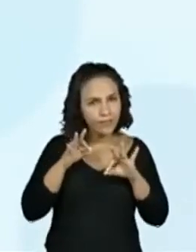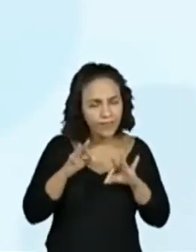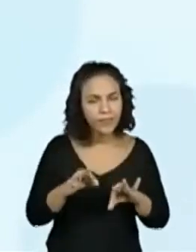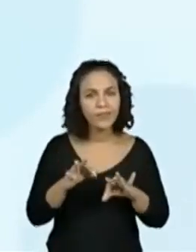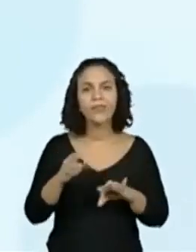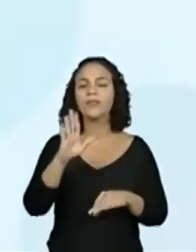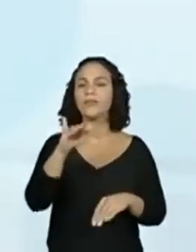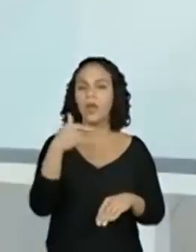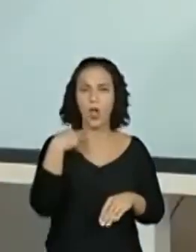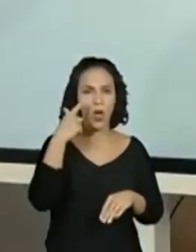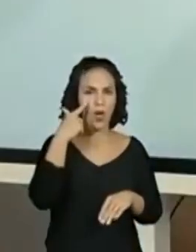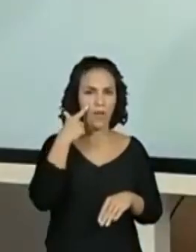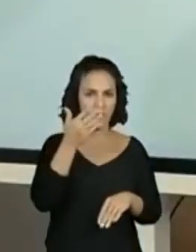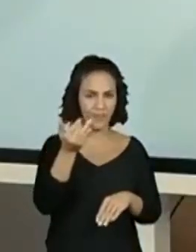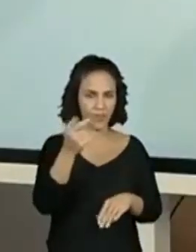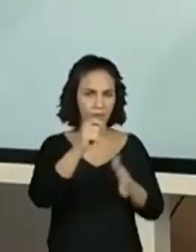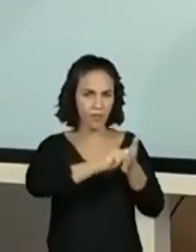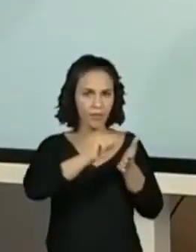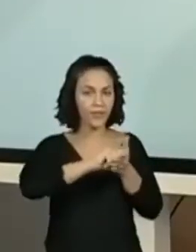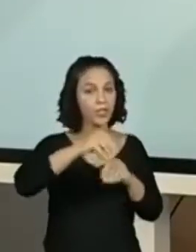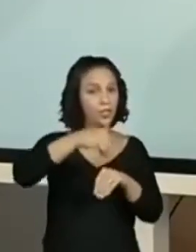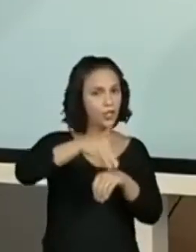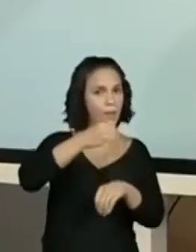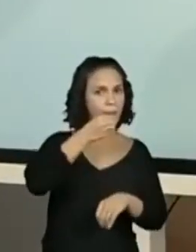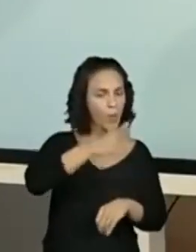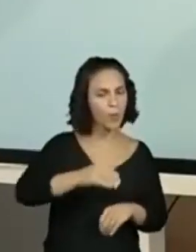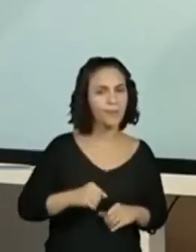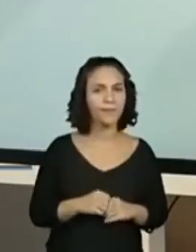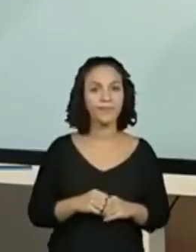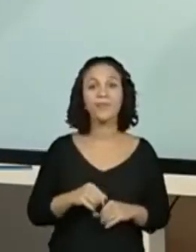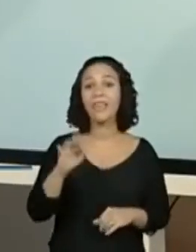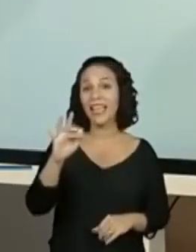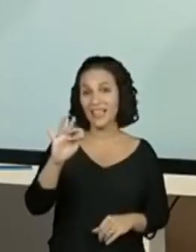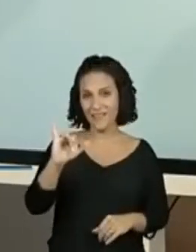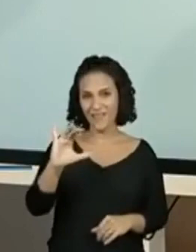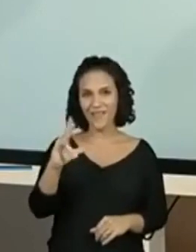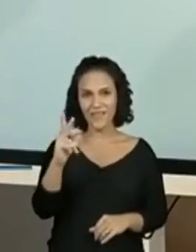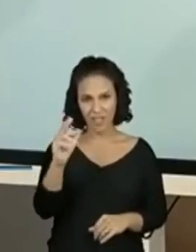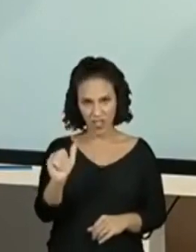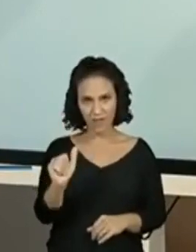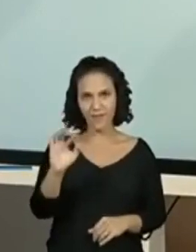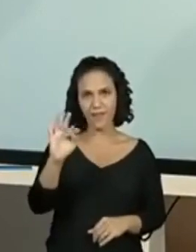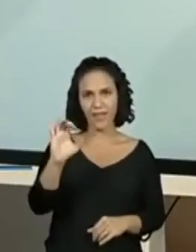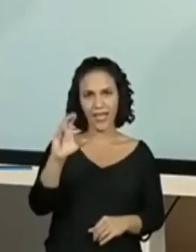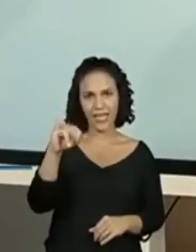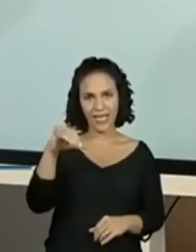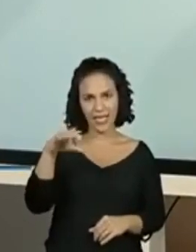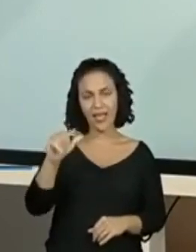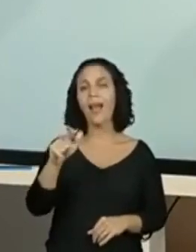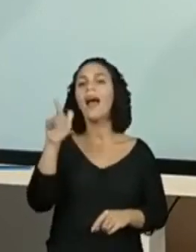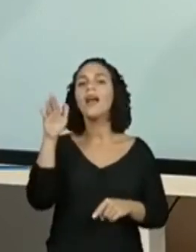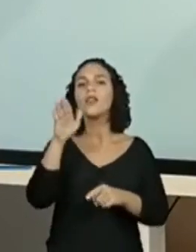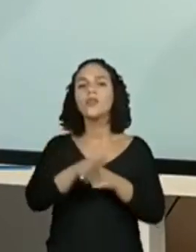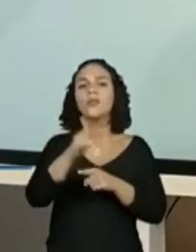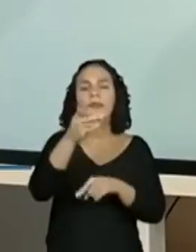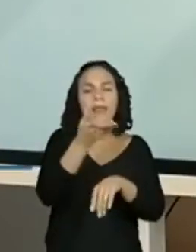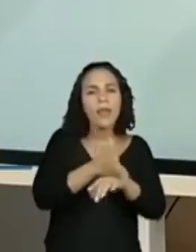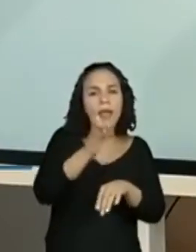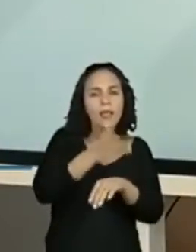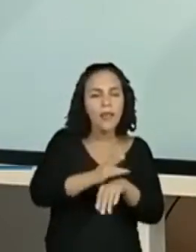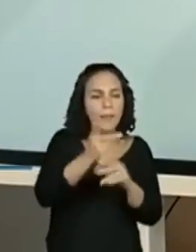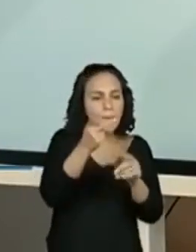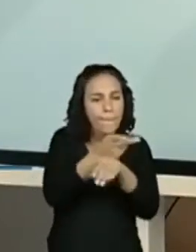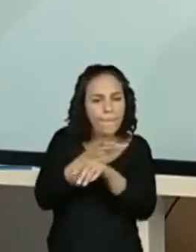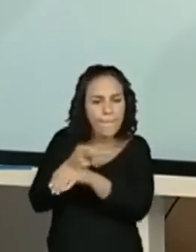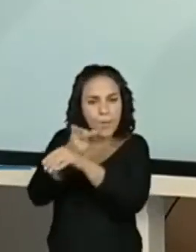aqui para a minha galerinha, para vocês anotarem, uma dica boa. A ficha técnica, ela ajuda vocês a treinar e localizar a informação. E